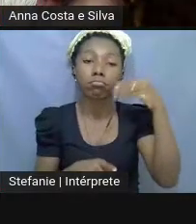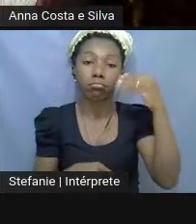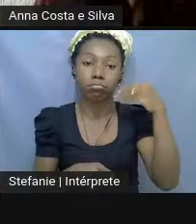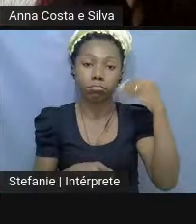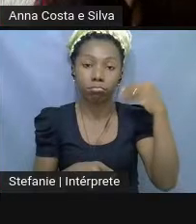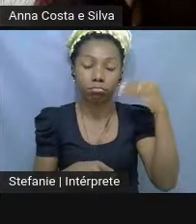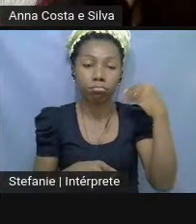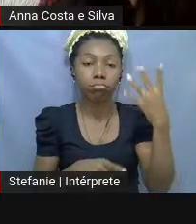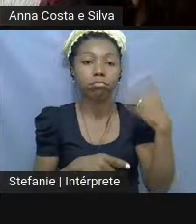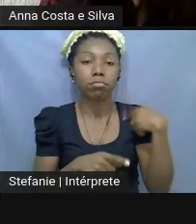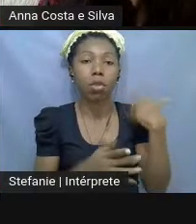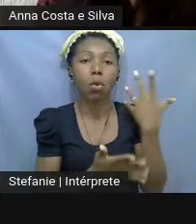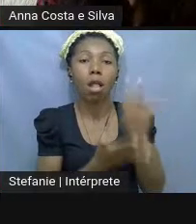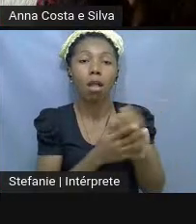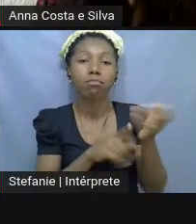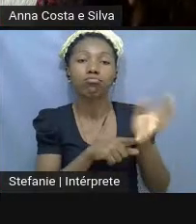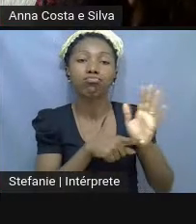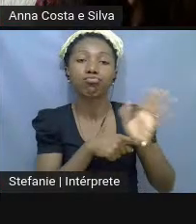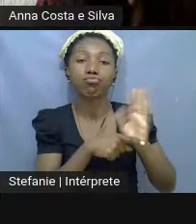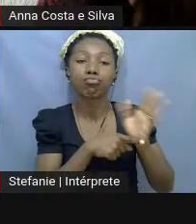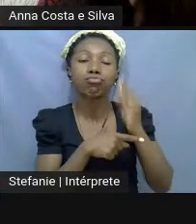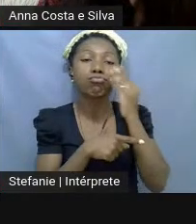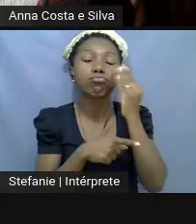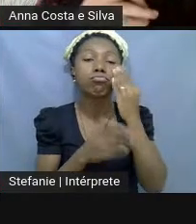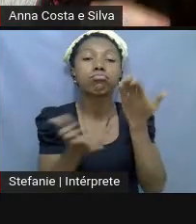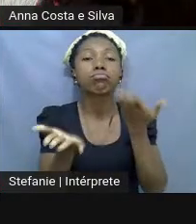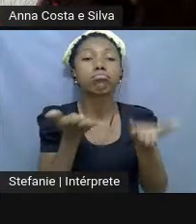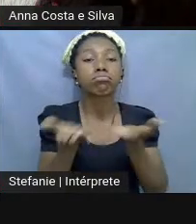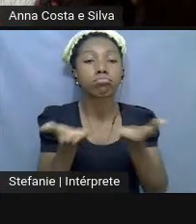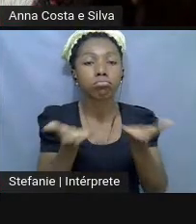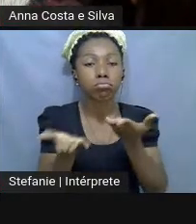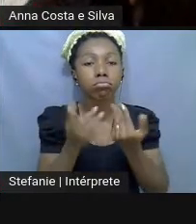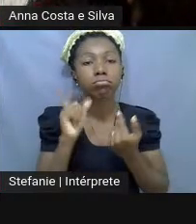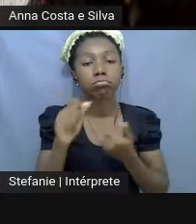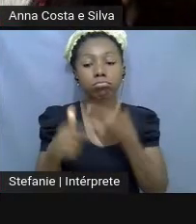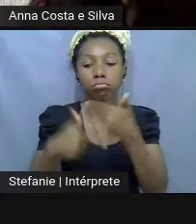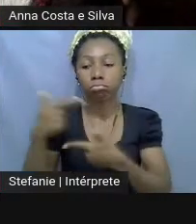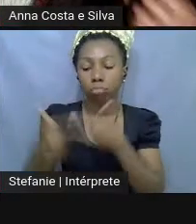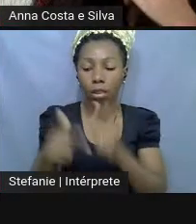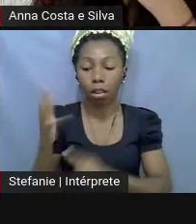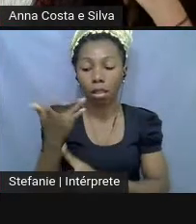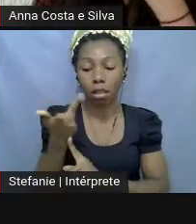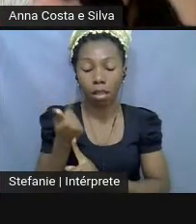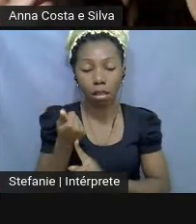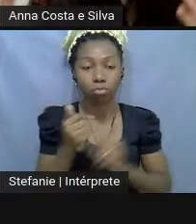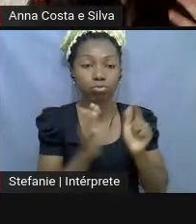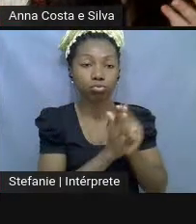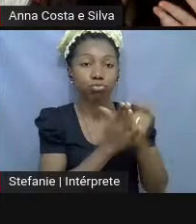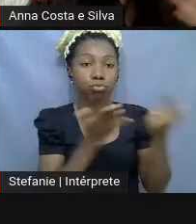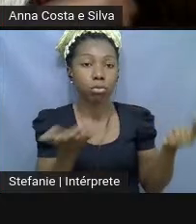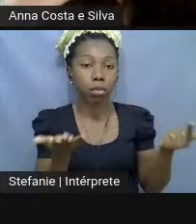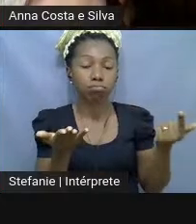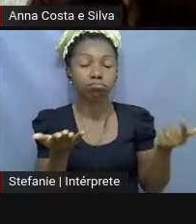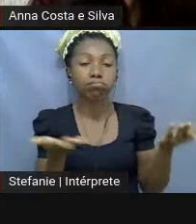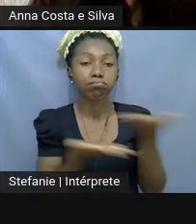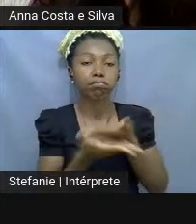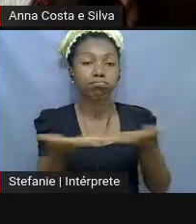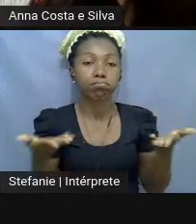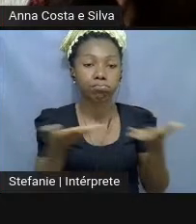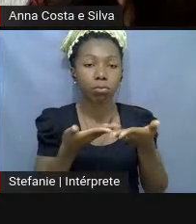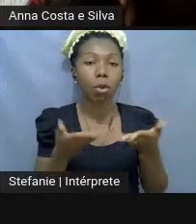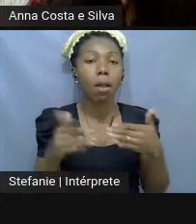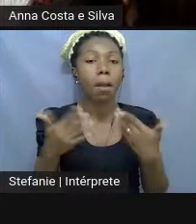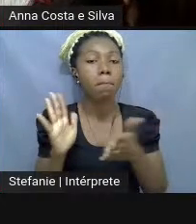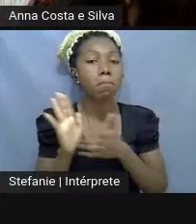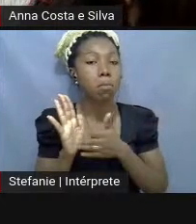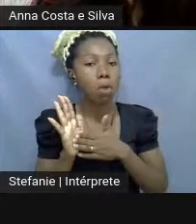de mediação, podemos dizer assim, entre o trabalho de arte e o jornal, entre o que eu estava propondo